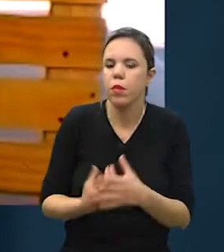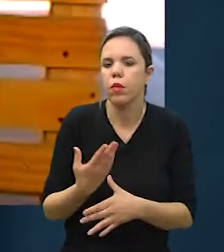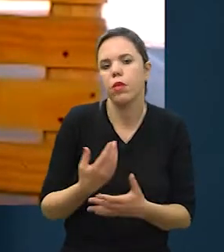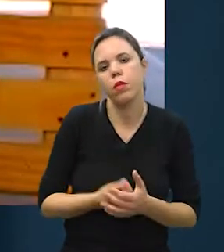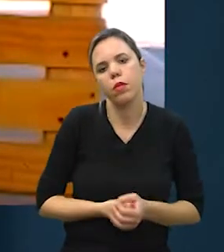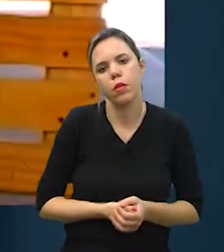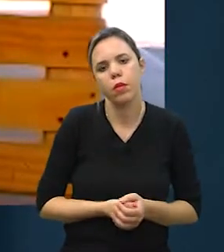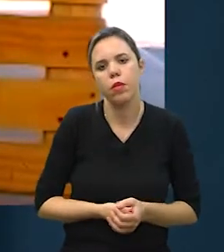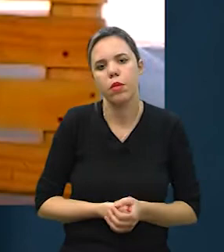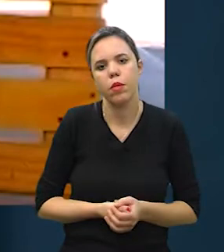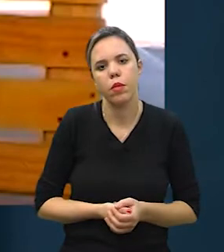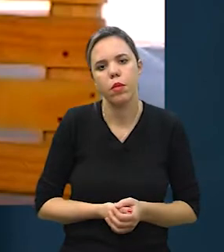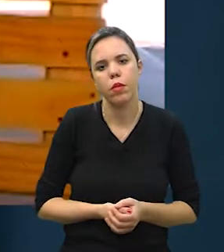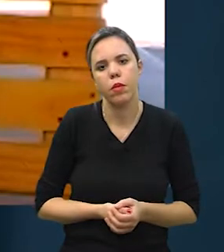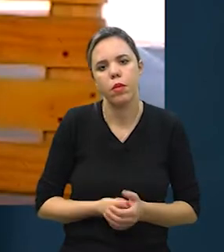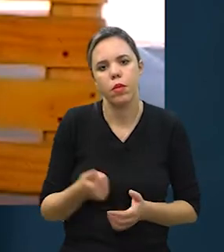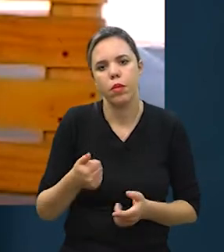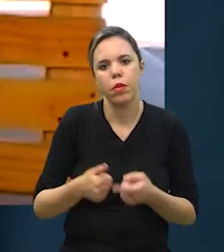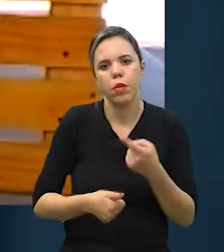acontecendo.